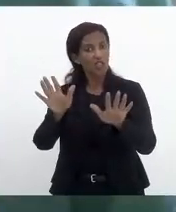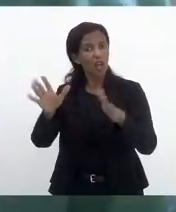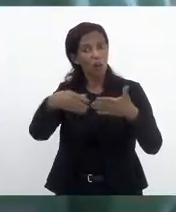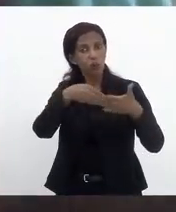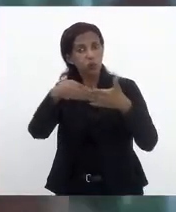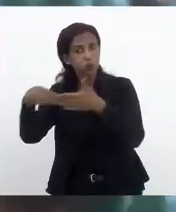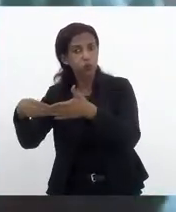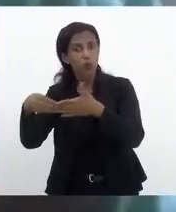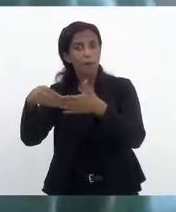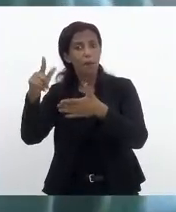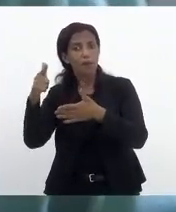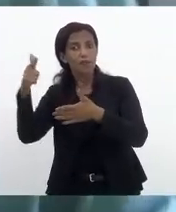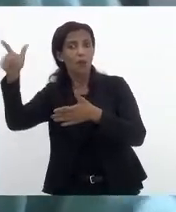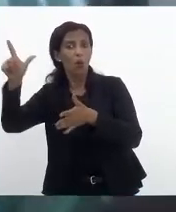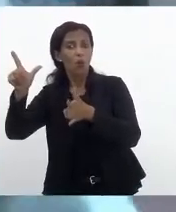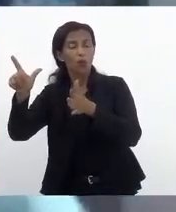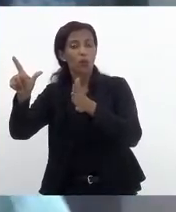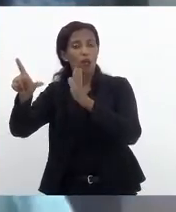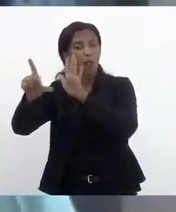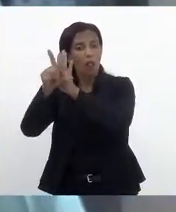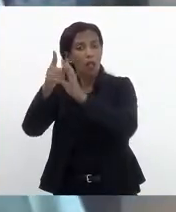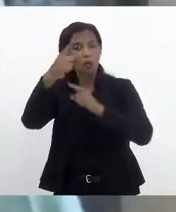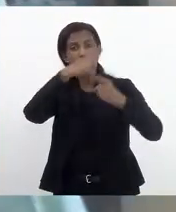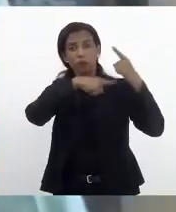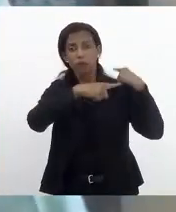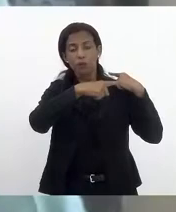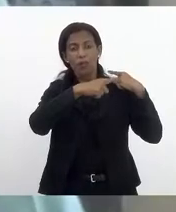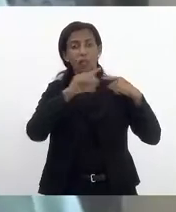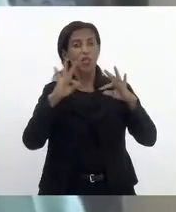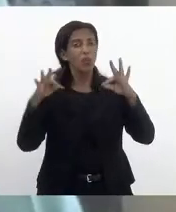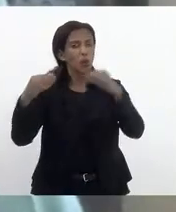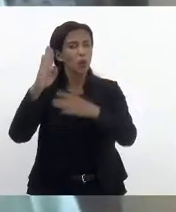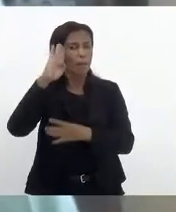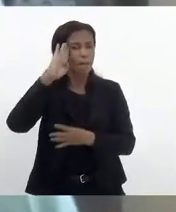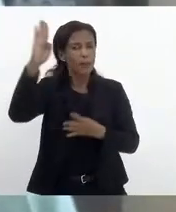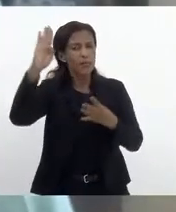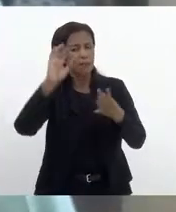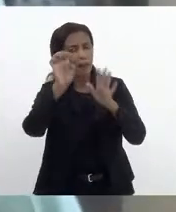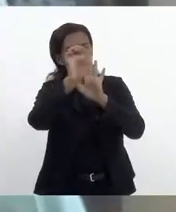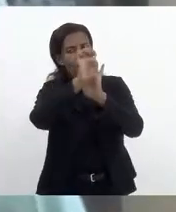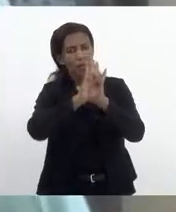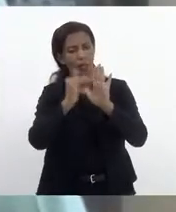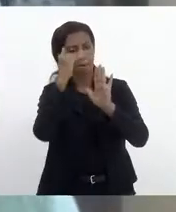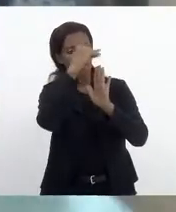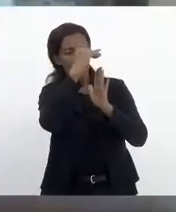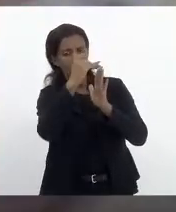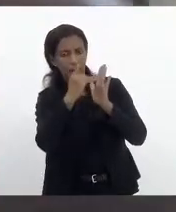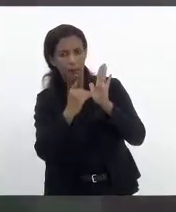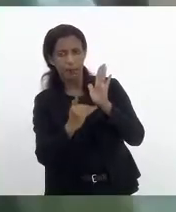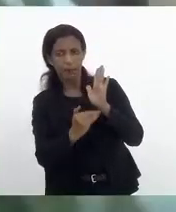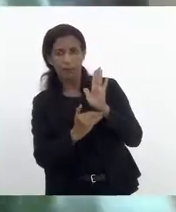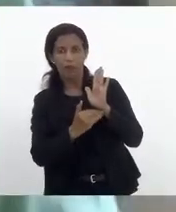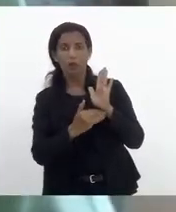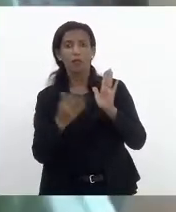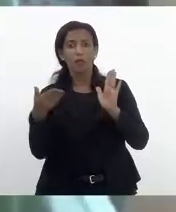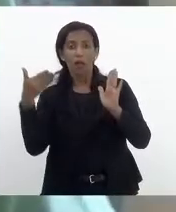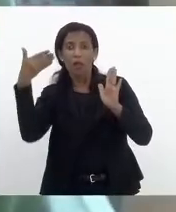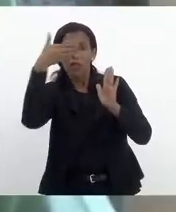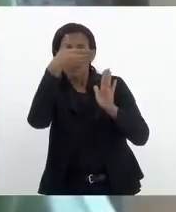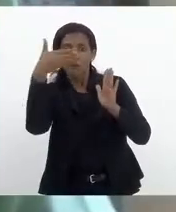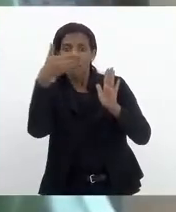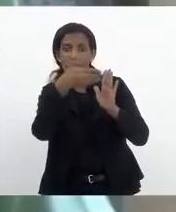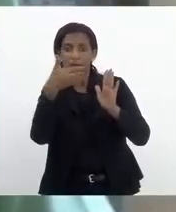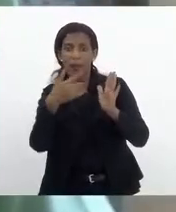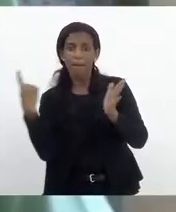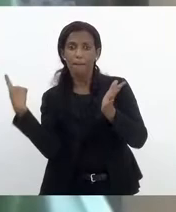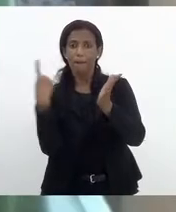por essa outra outra lei anterior. E todas as principais emendas, inclusive fazendo referência ao